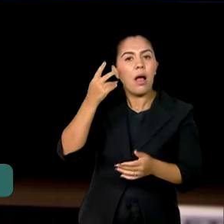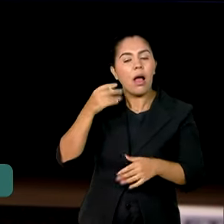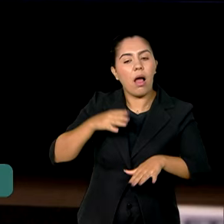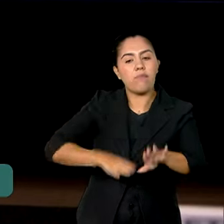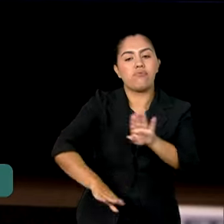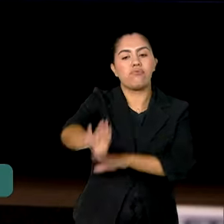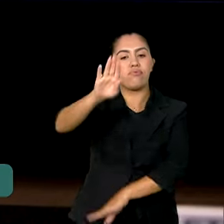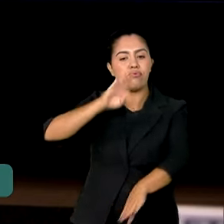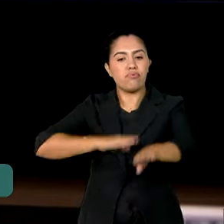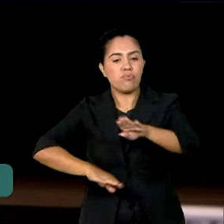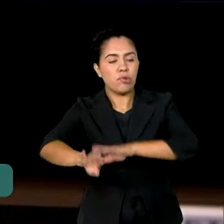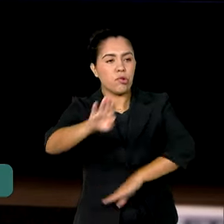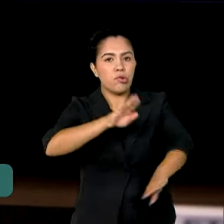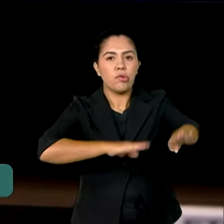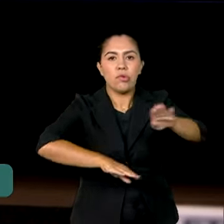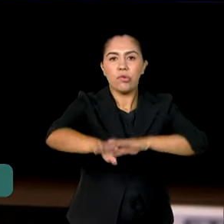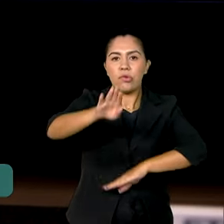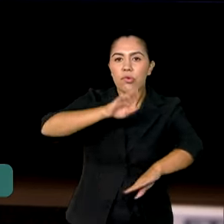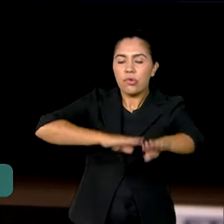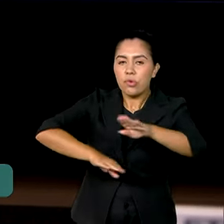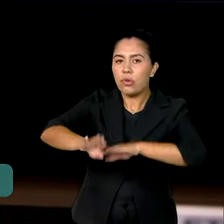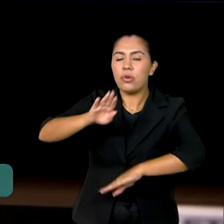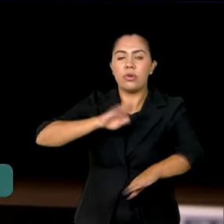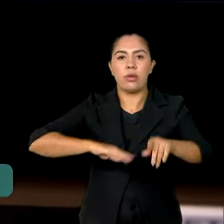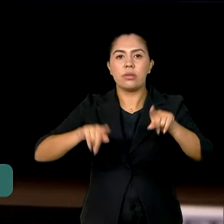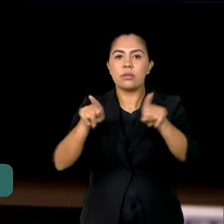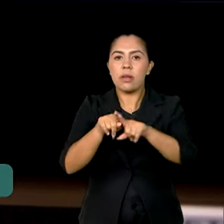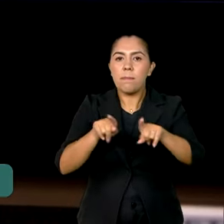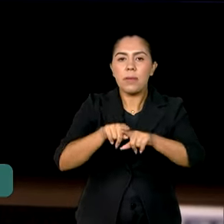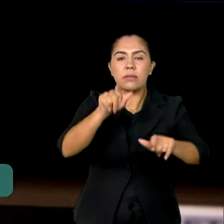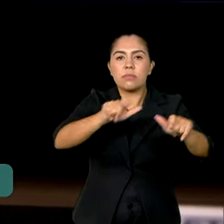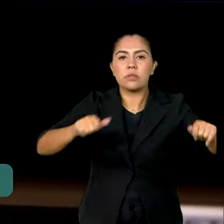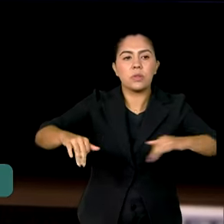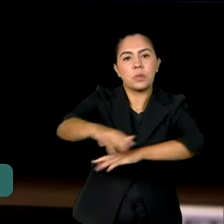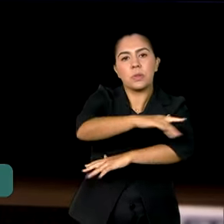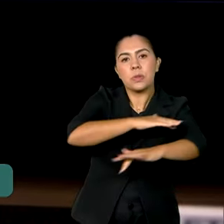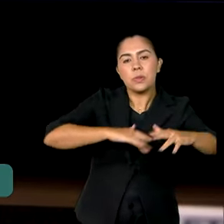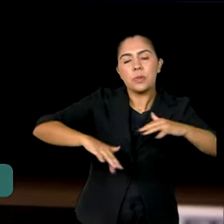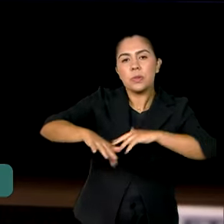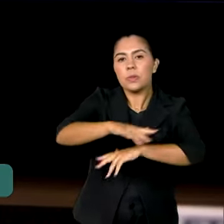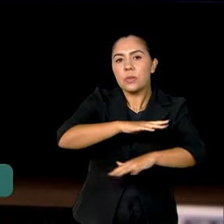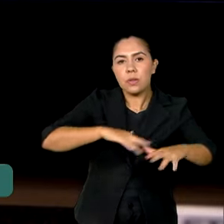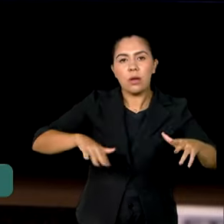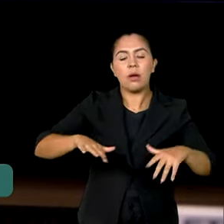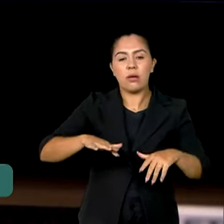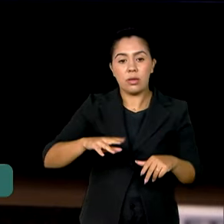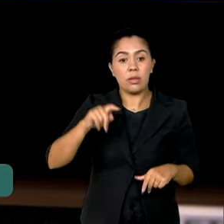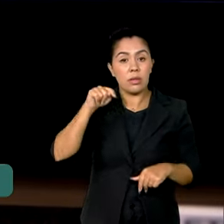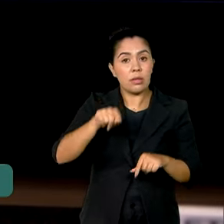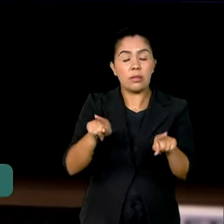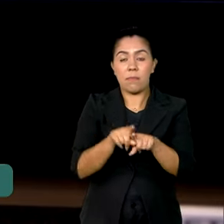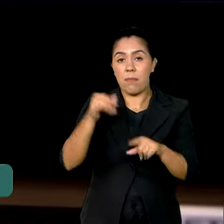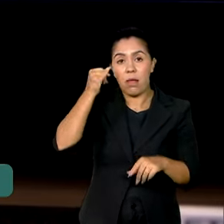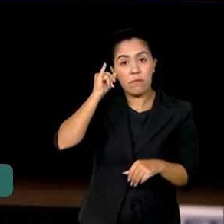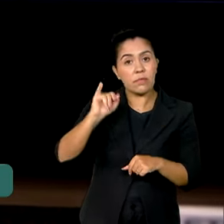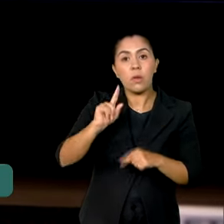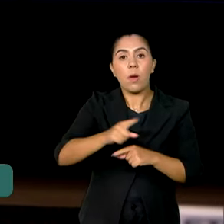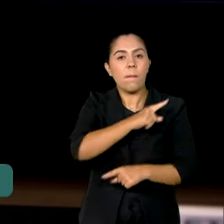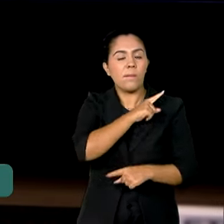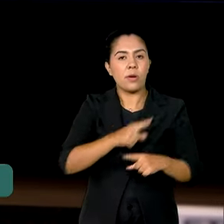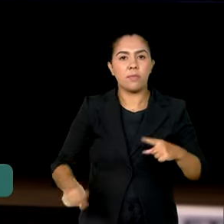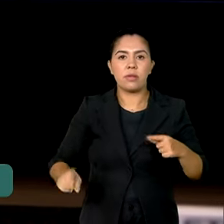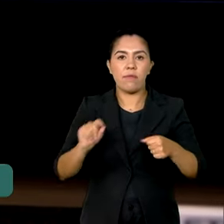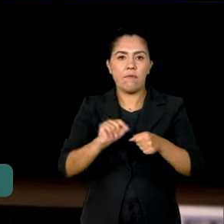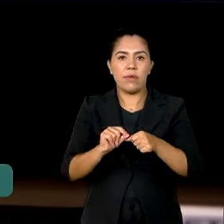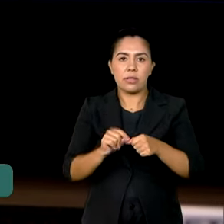o movimento dos eleitores em todas as vias federais e ela fica proibida de fazer qualquer